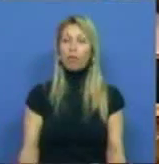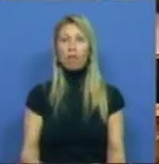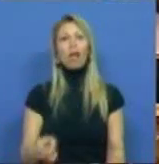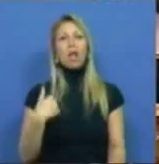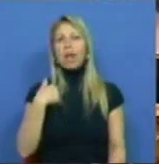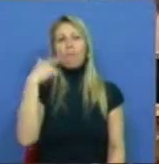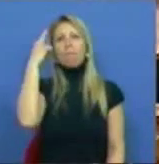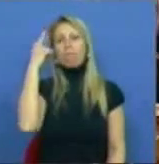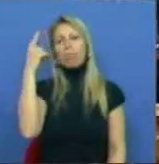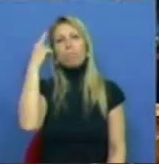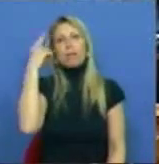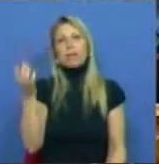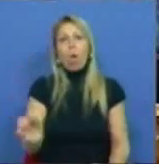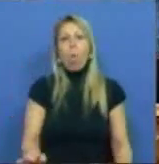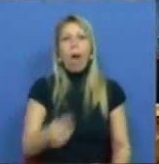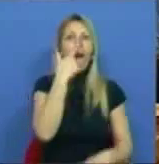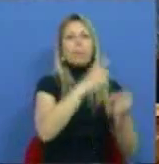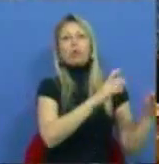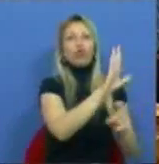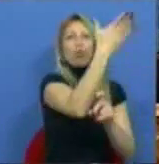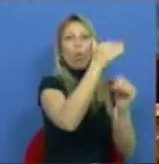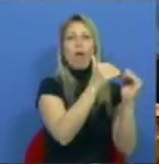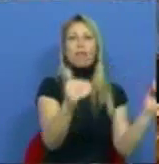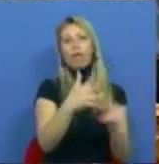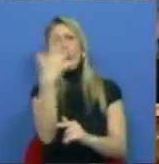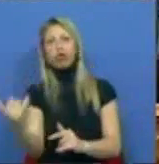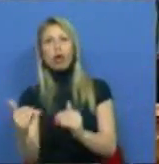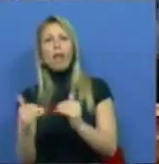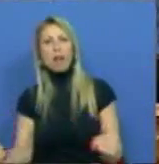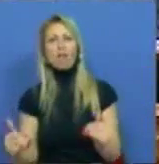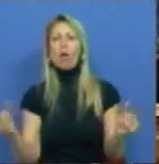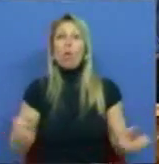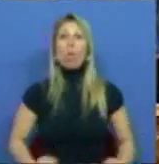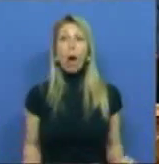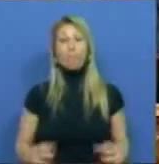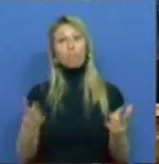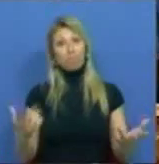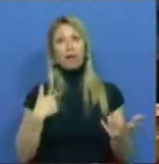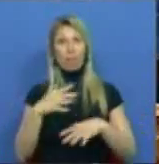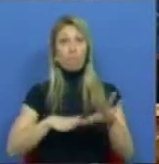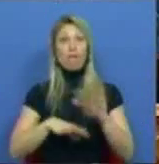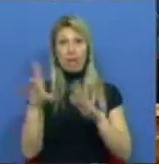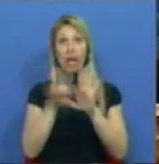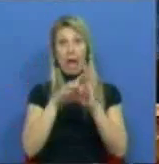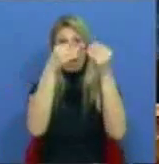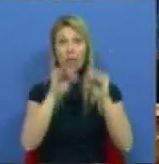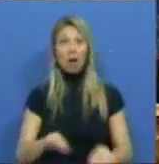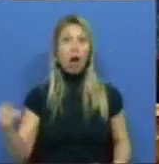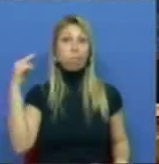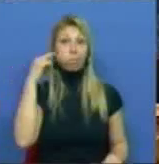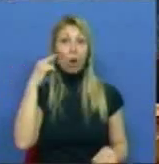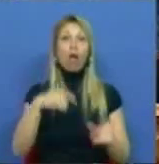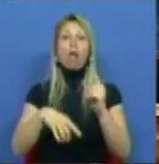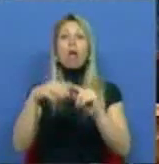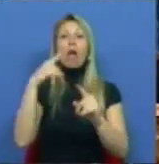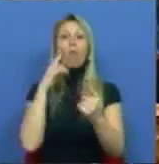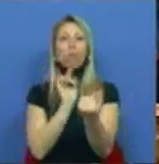de primeira e de segunda. A Assembleia da República, para fazer esta lei, ouviu durante muitas horas especialistas,